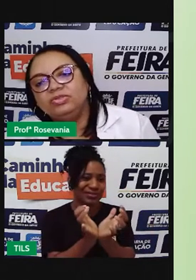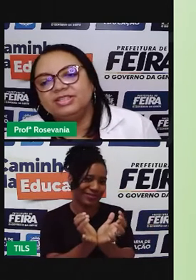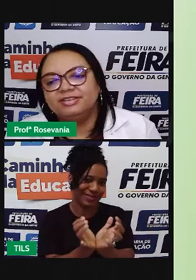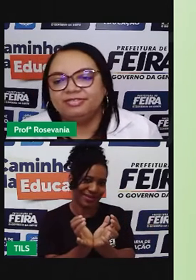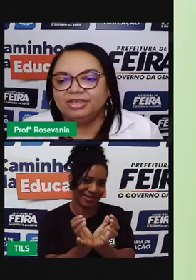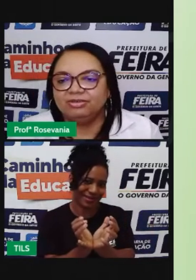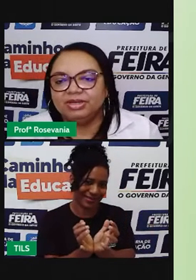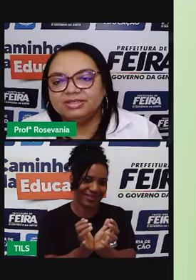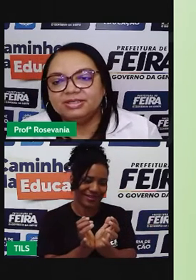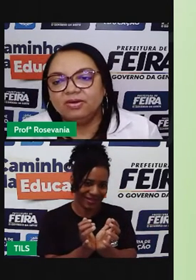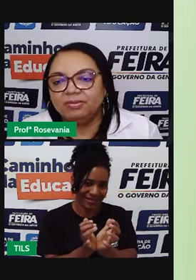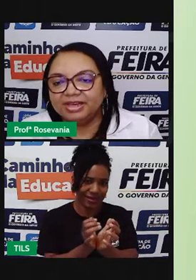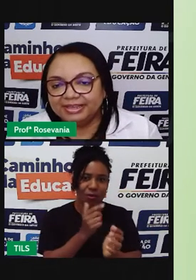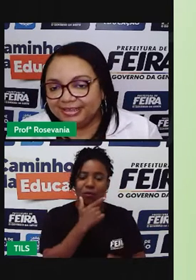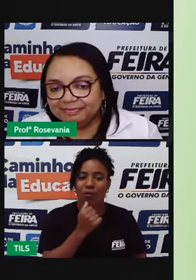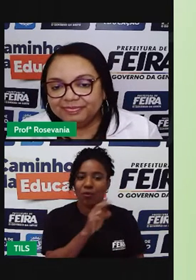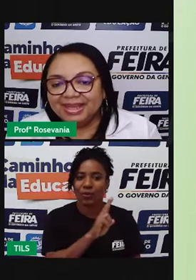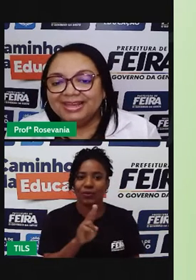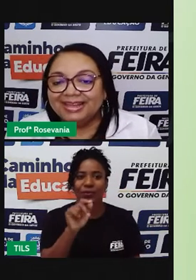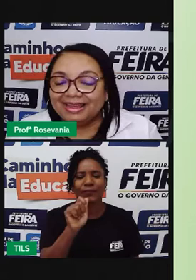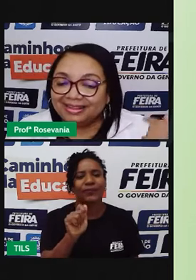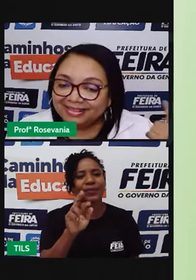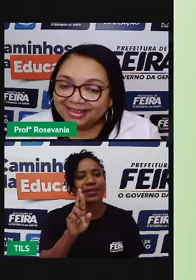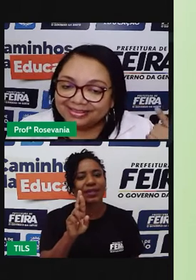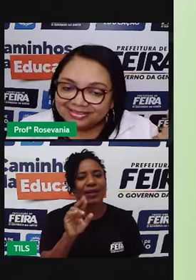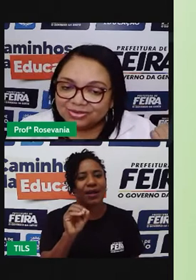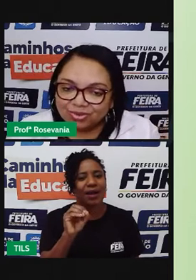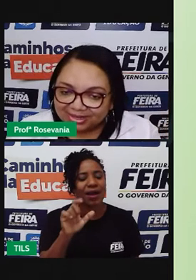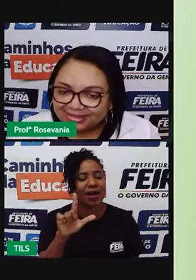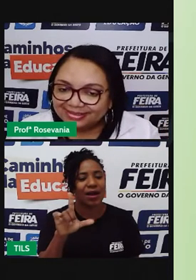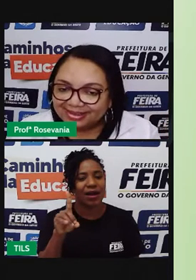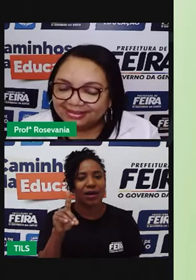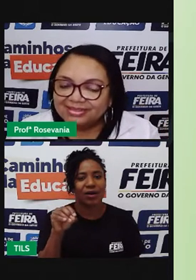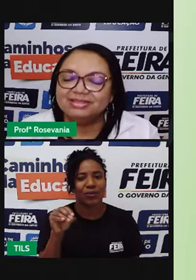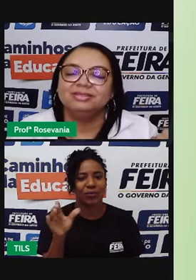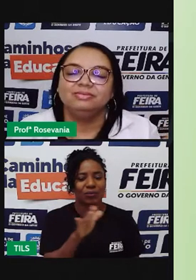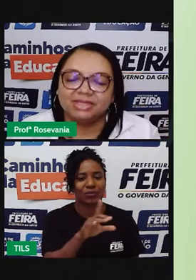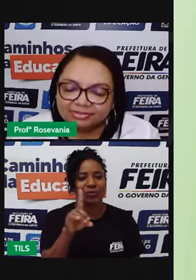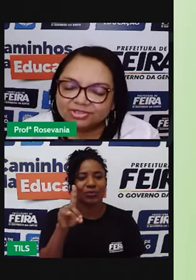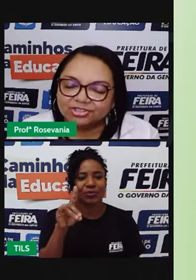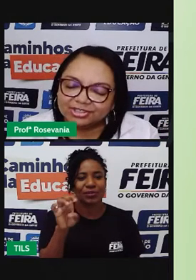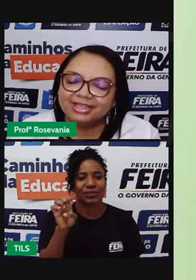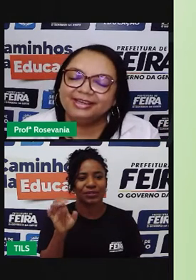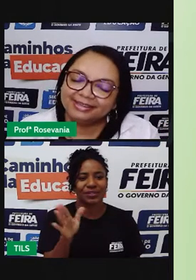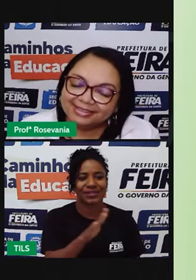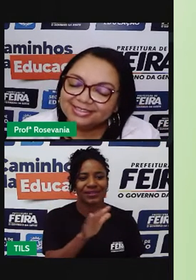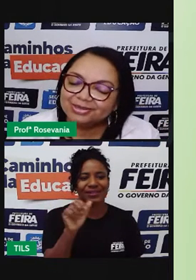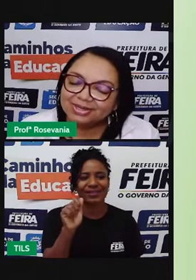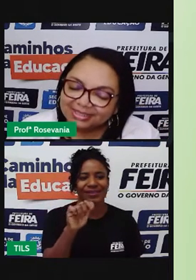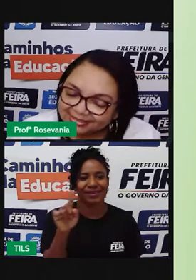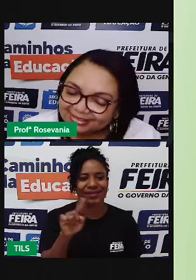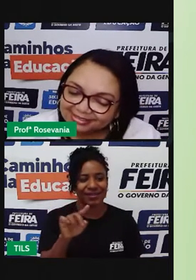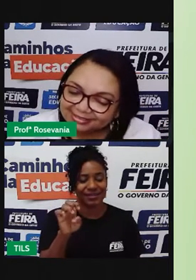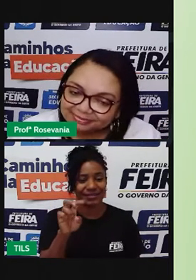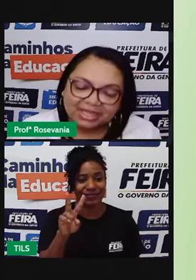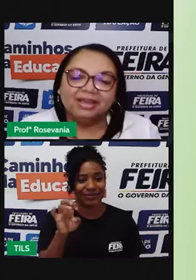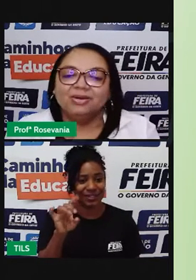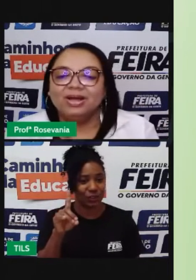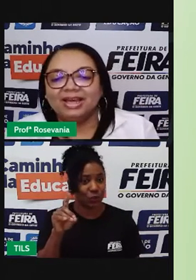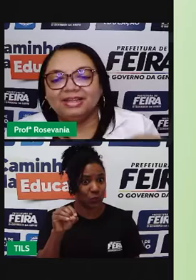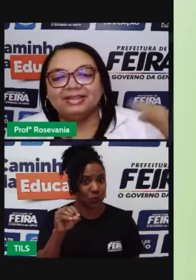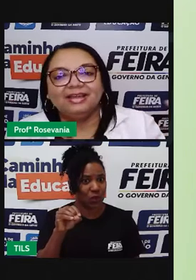Haroldo de Azevedo, esse homem aqui, que lá na década de 40, isso mesmo, gente, década de 40,